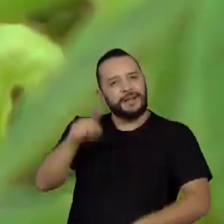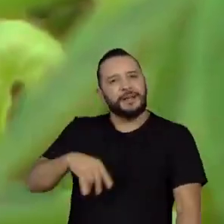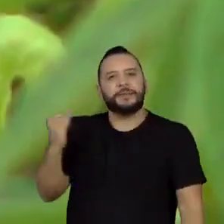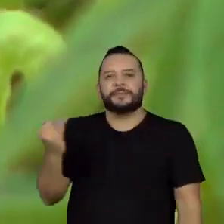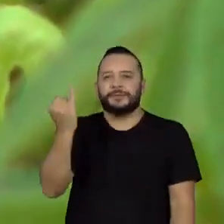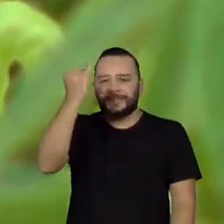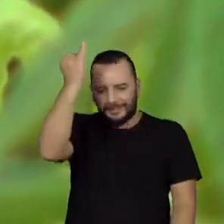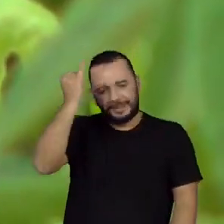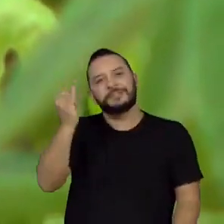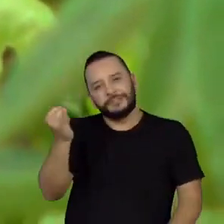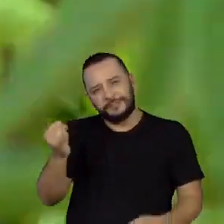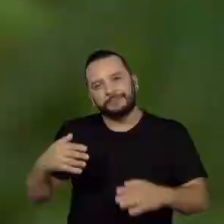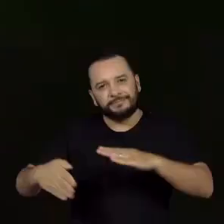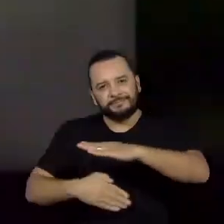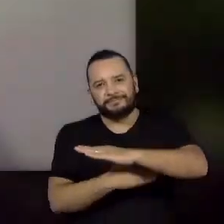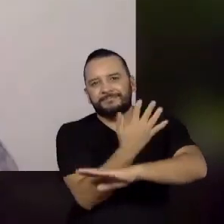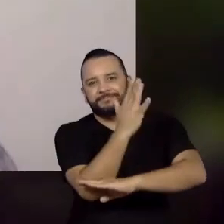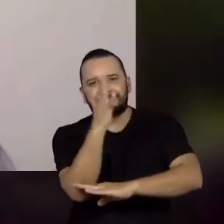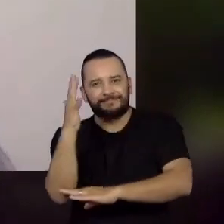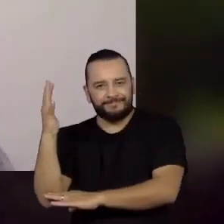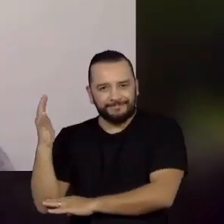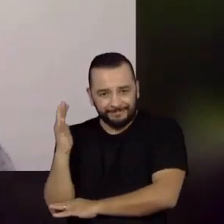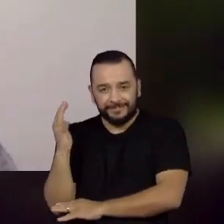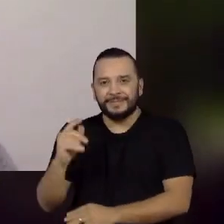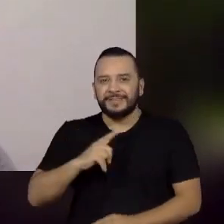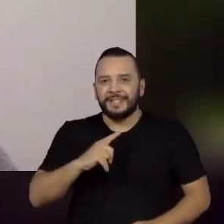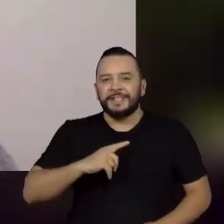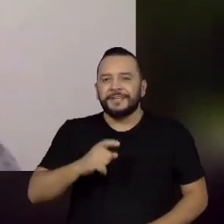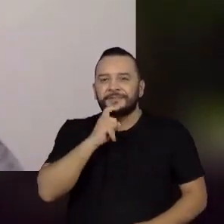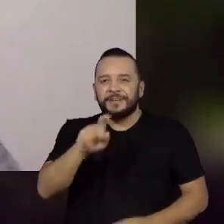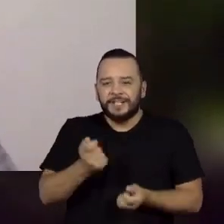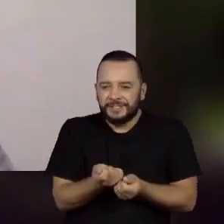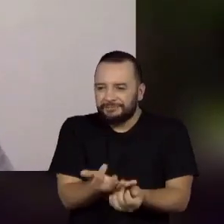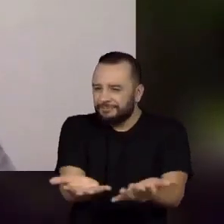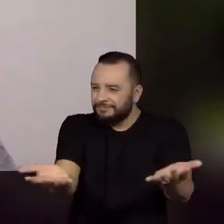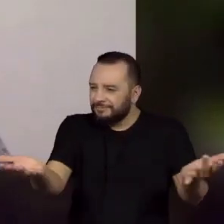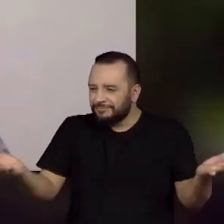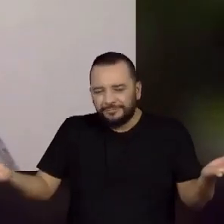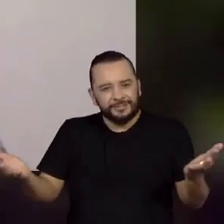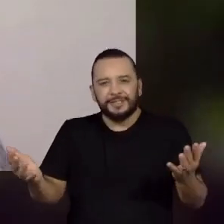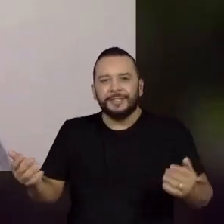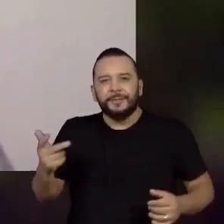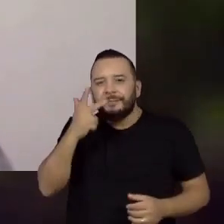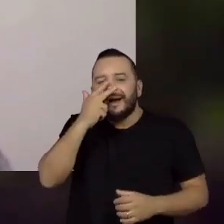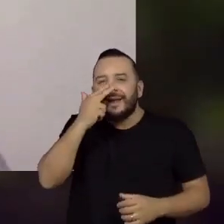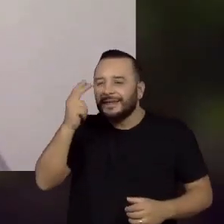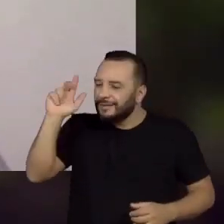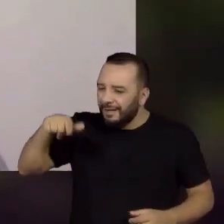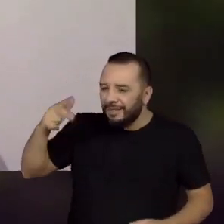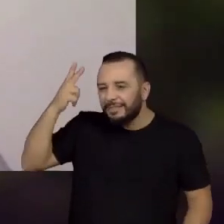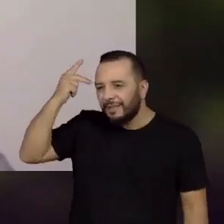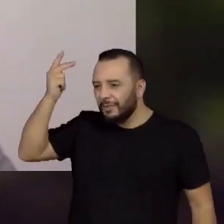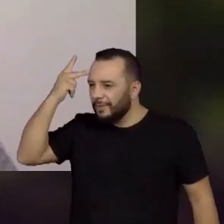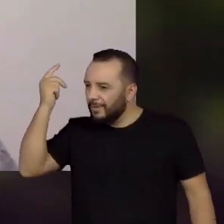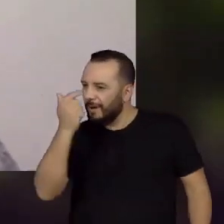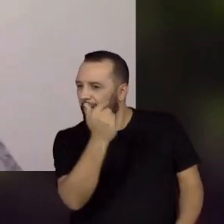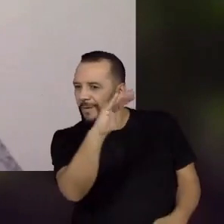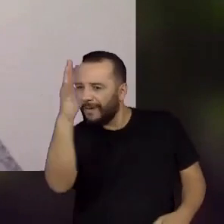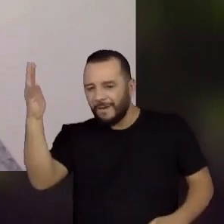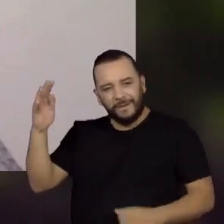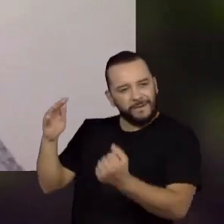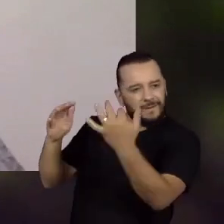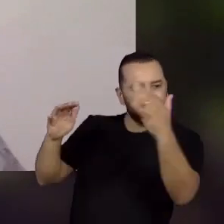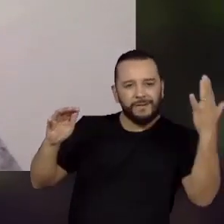biodiversidade. Preservar nossas vegetações, preservar nossos ambientes naturais, fazer uma repartição justa de